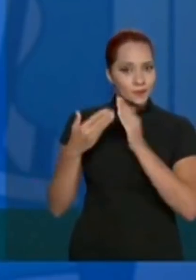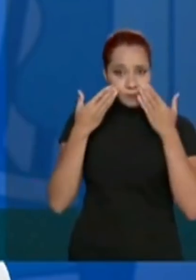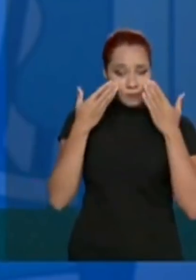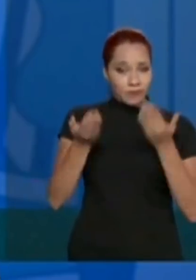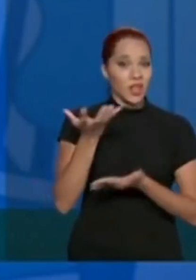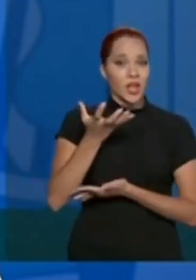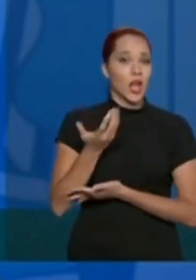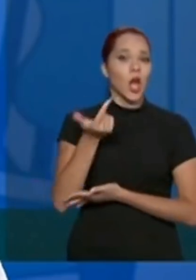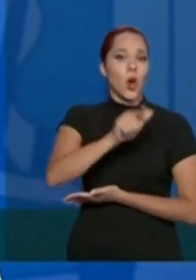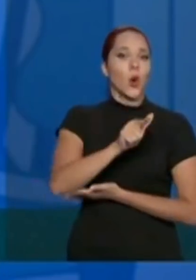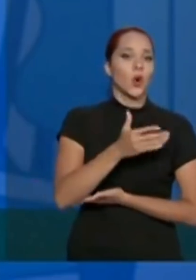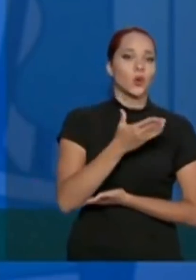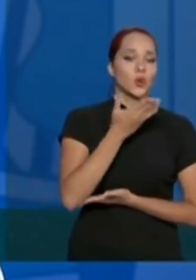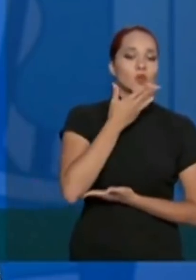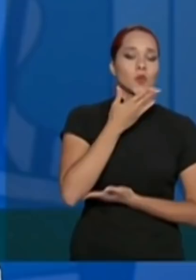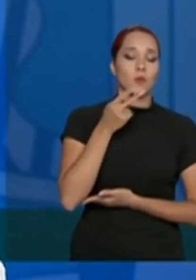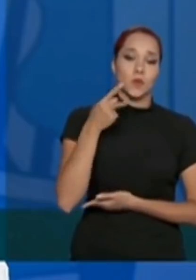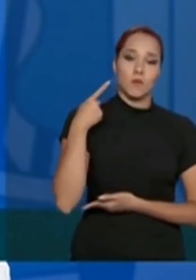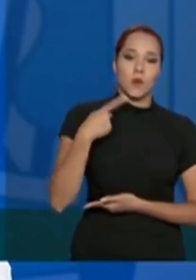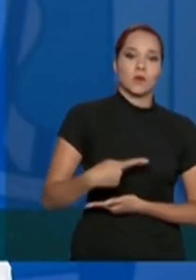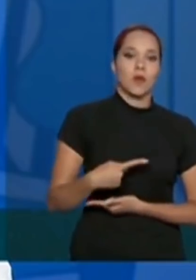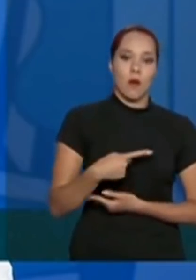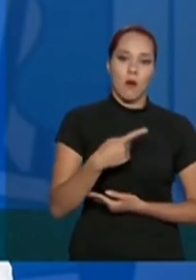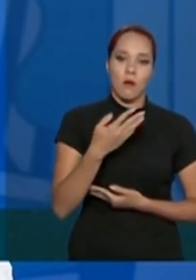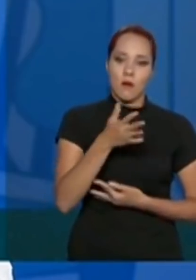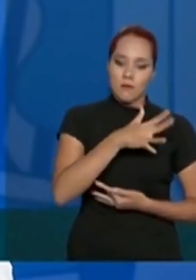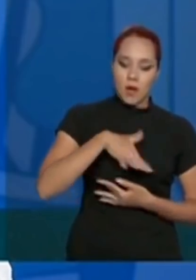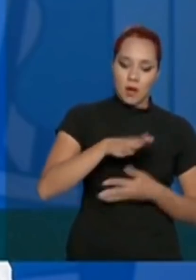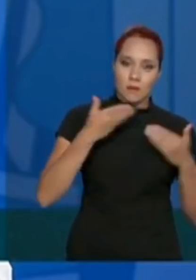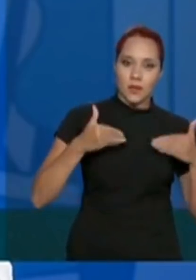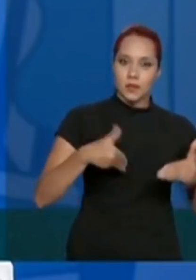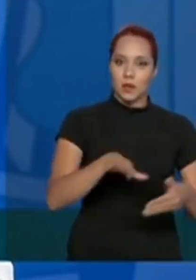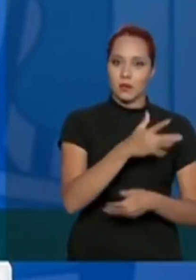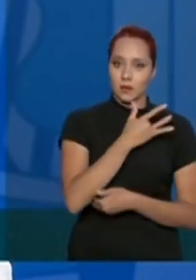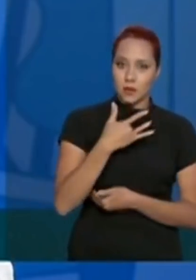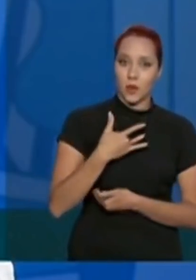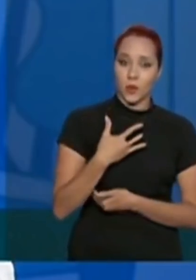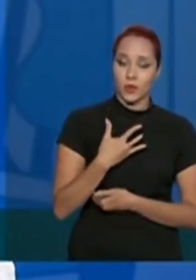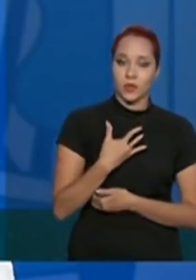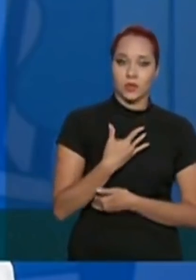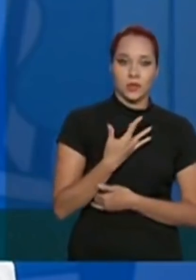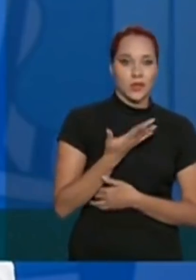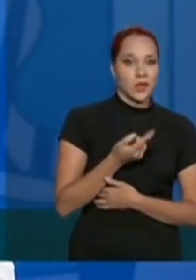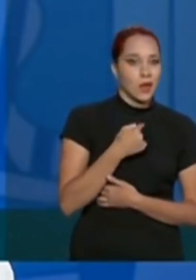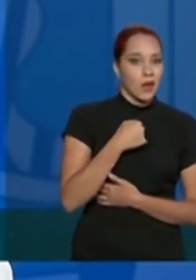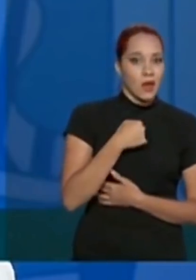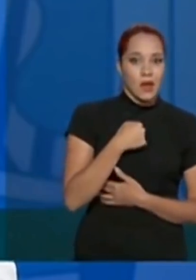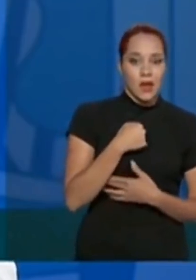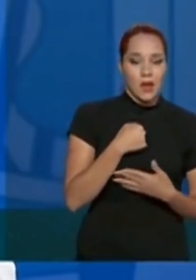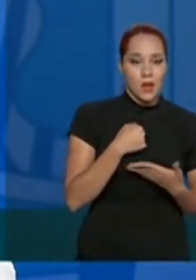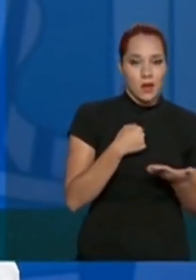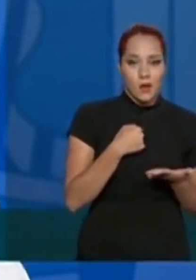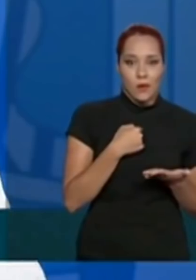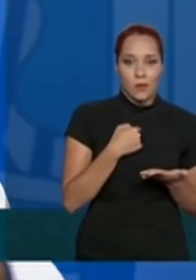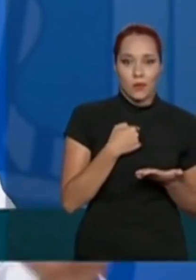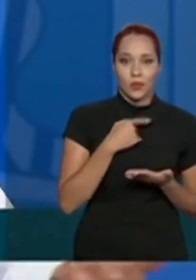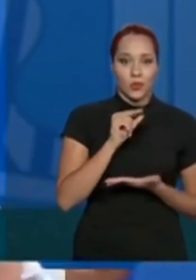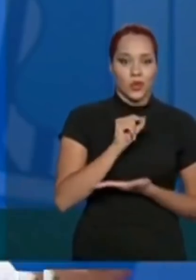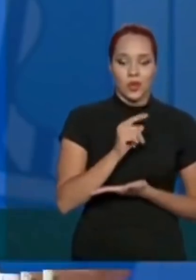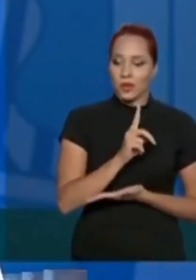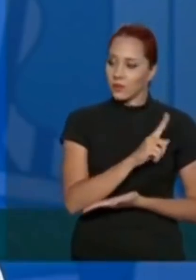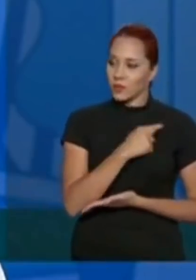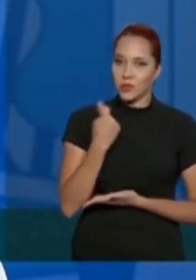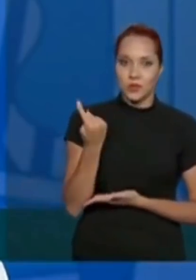ele quer um outro tipo de posição por parte do Ministério da Saúde, que eu, baseado no que